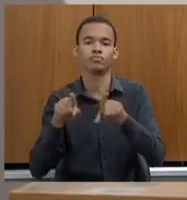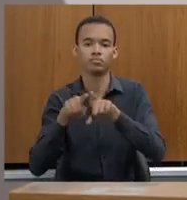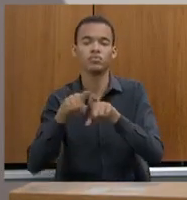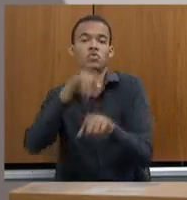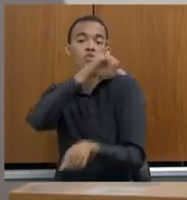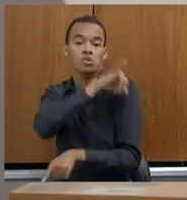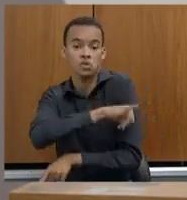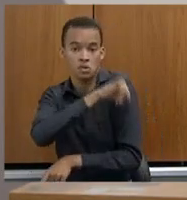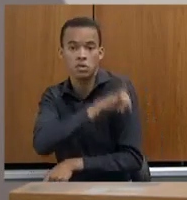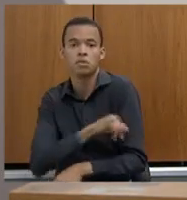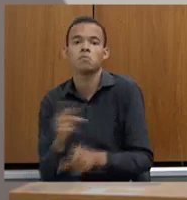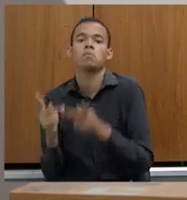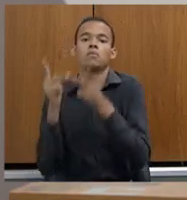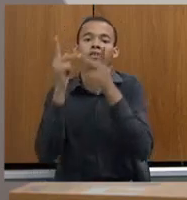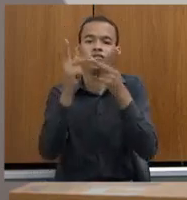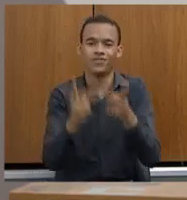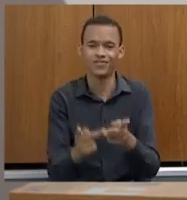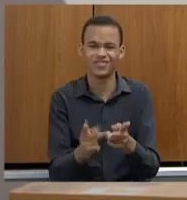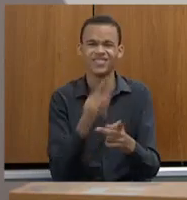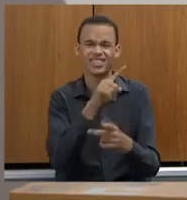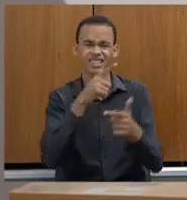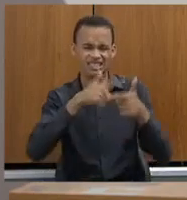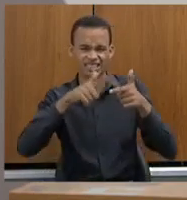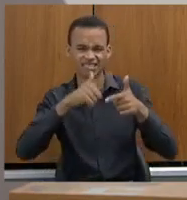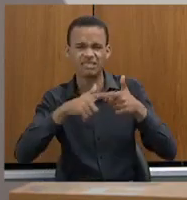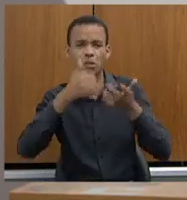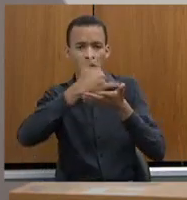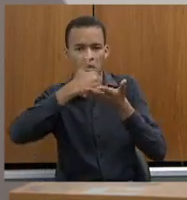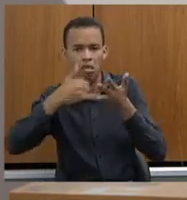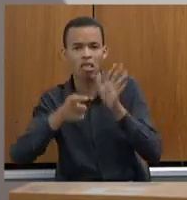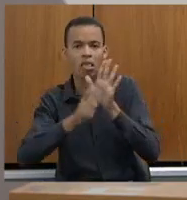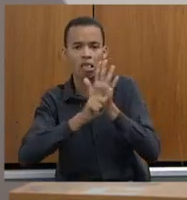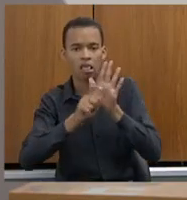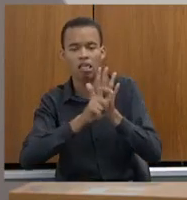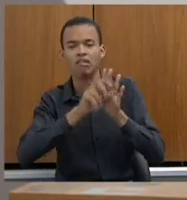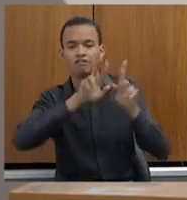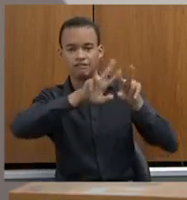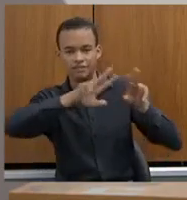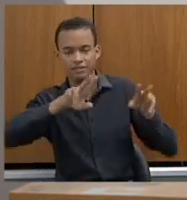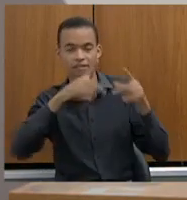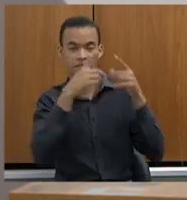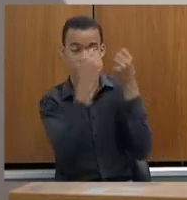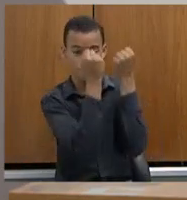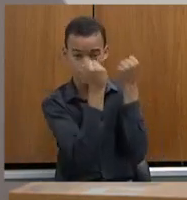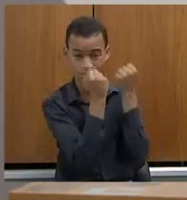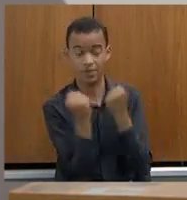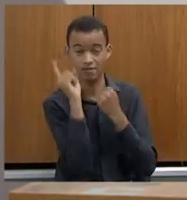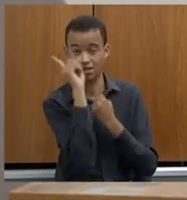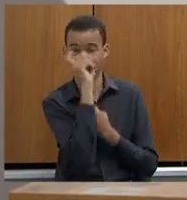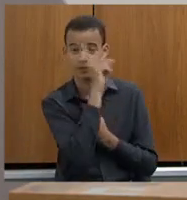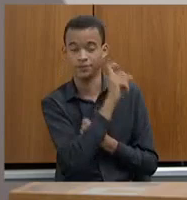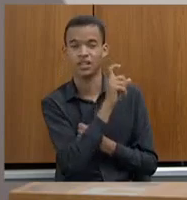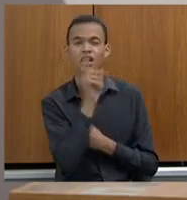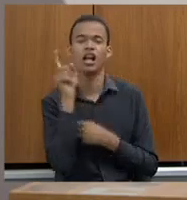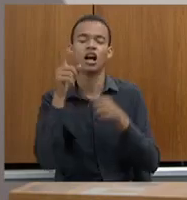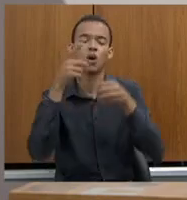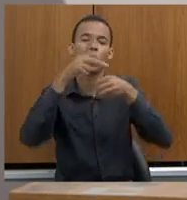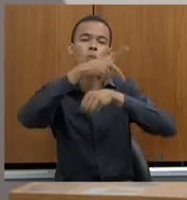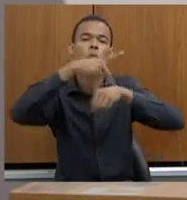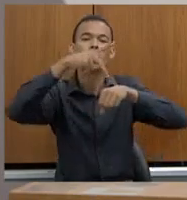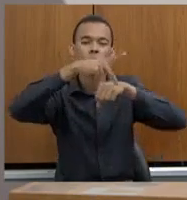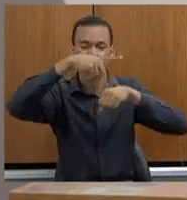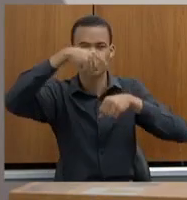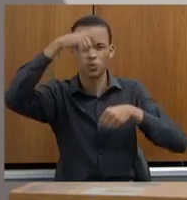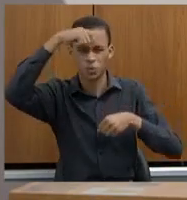e onde o tráfico é pesado, que vem do Peru, e um pelotão do exército cuidando daqueles rios.